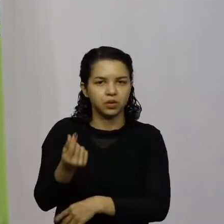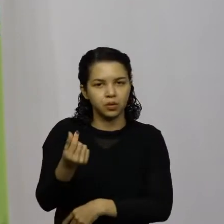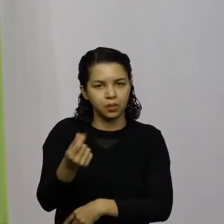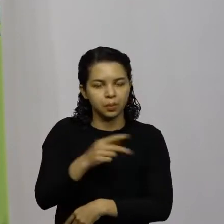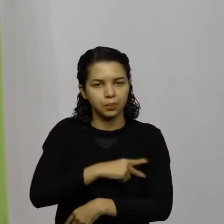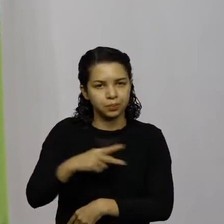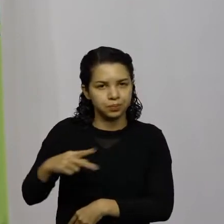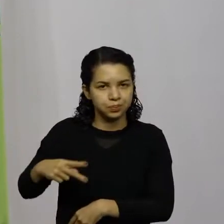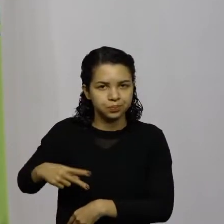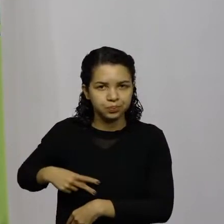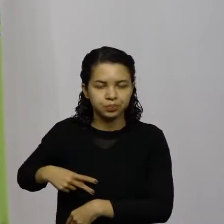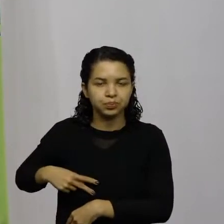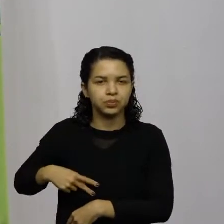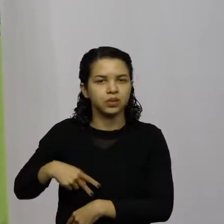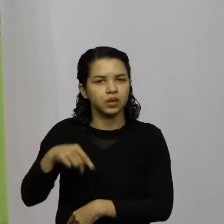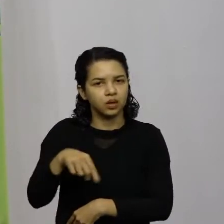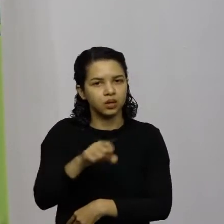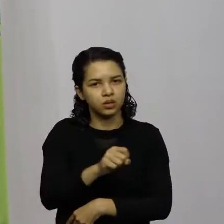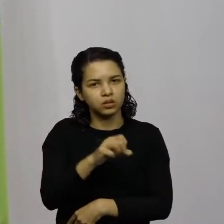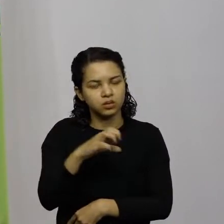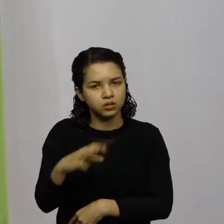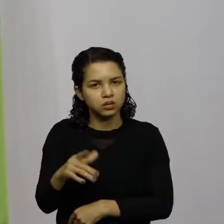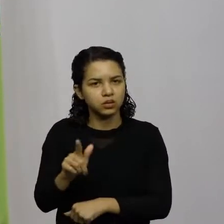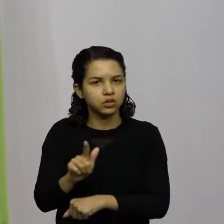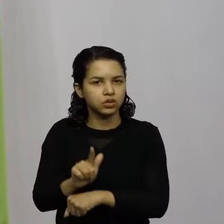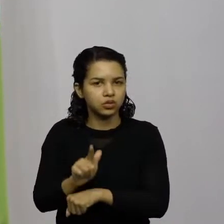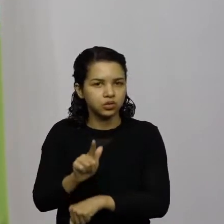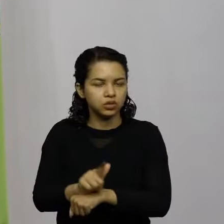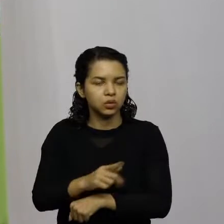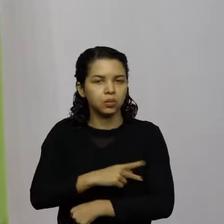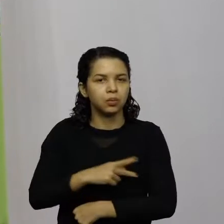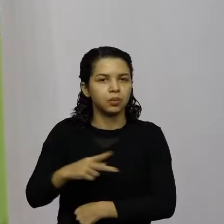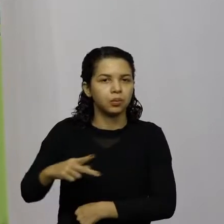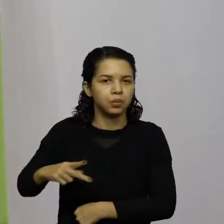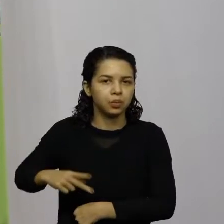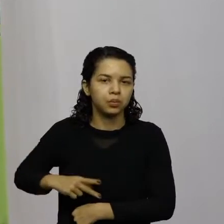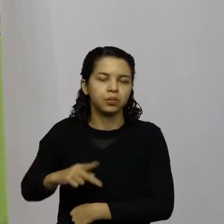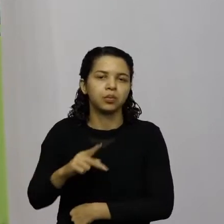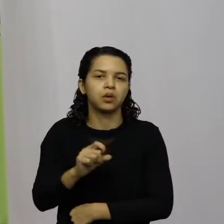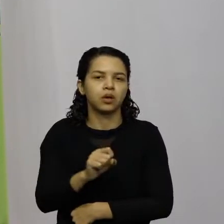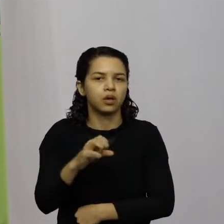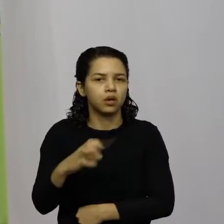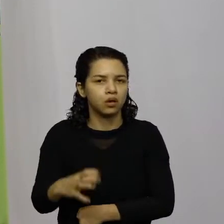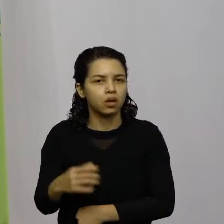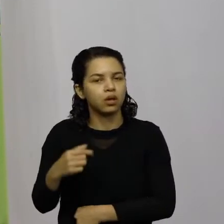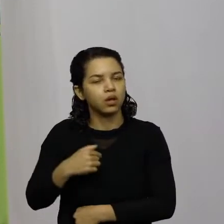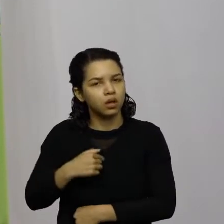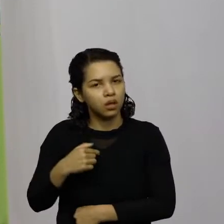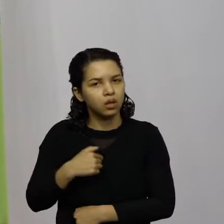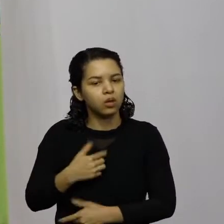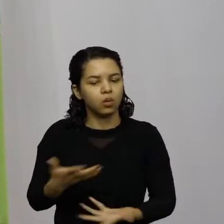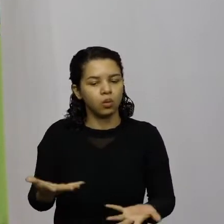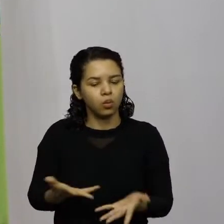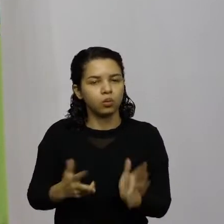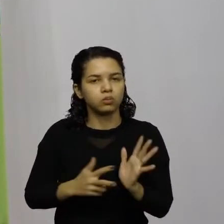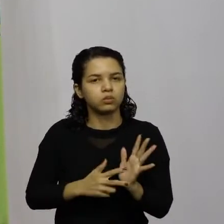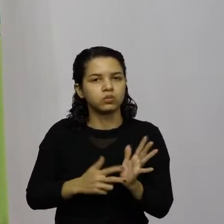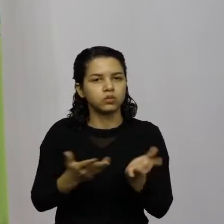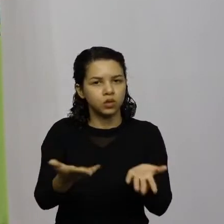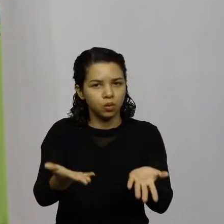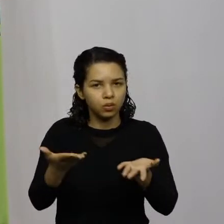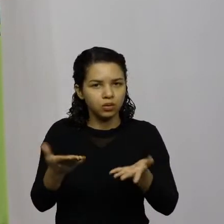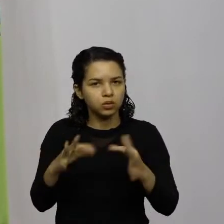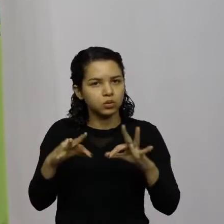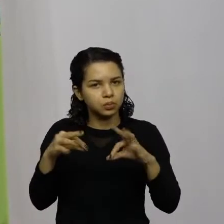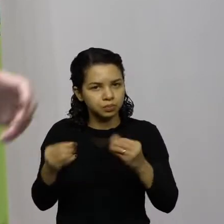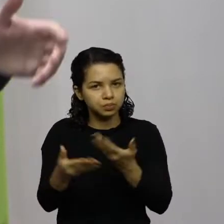catarinense, da gestão pública catarinense, eu então, estou aqui fazendo um ato simbólico hoje e gostaria de convidar todos os meus colegas